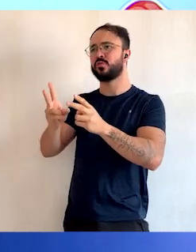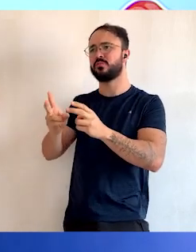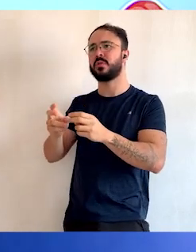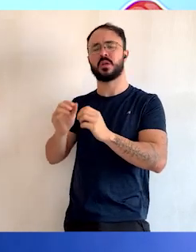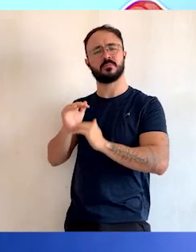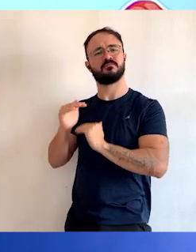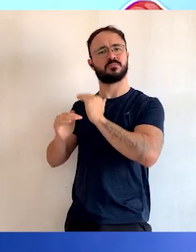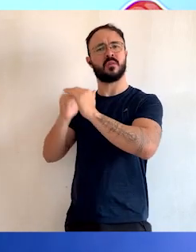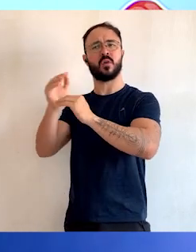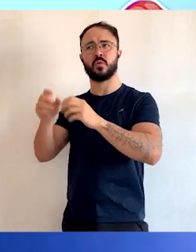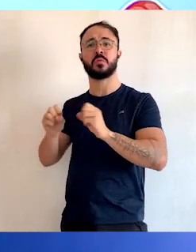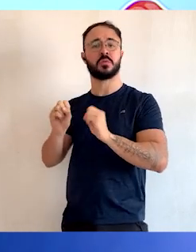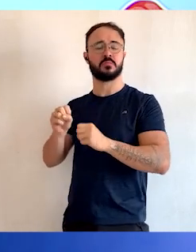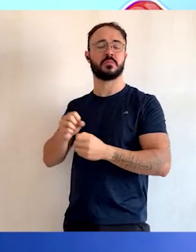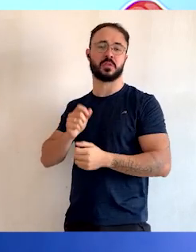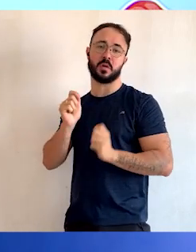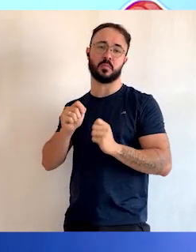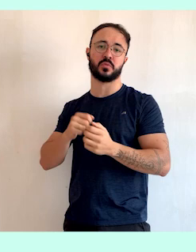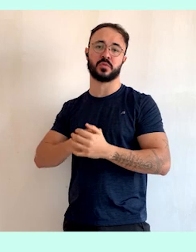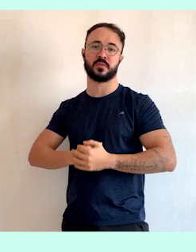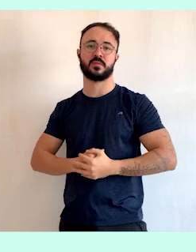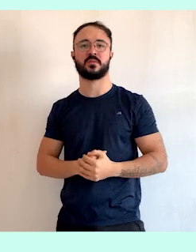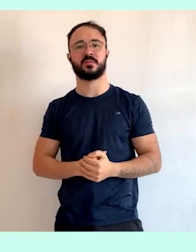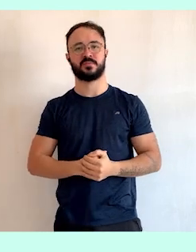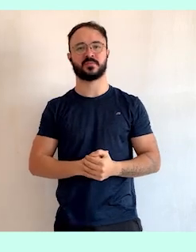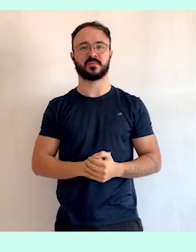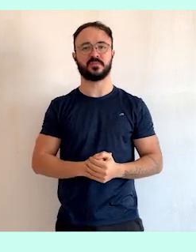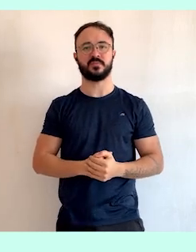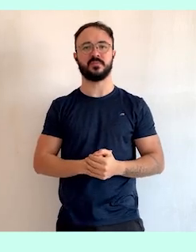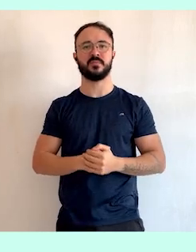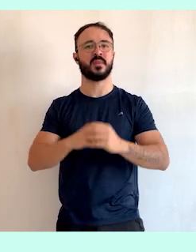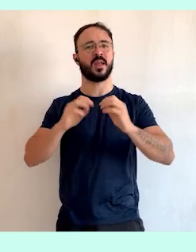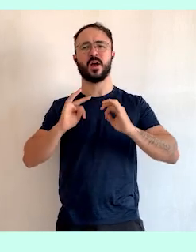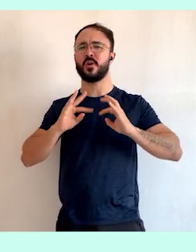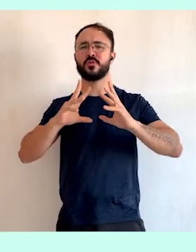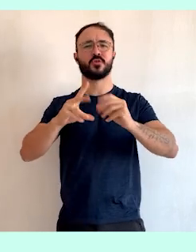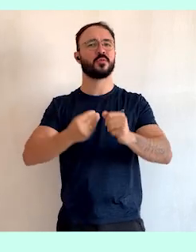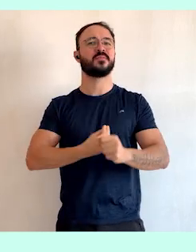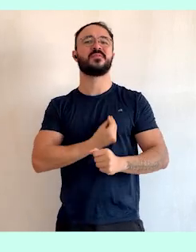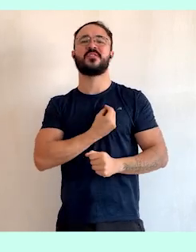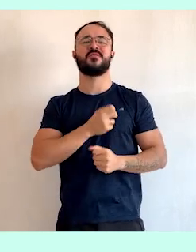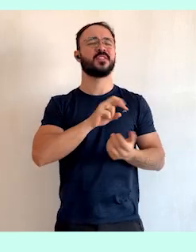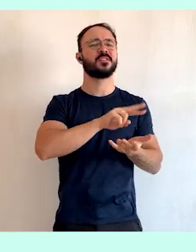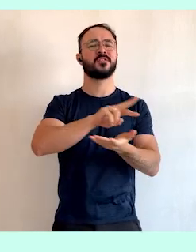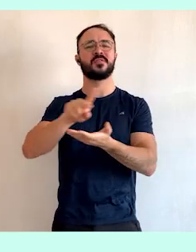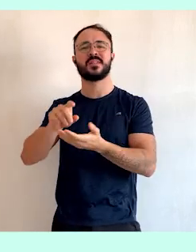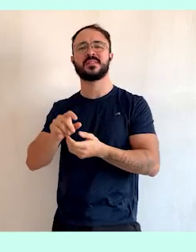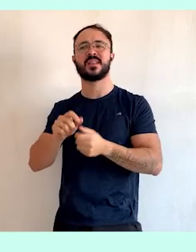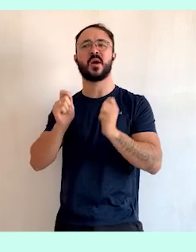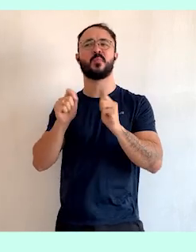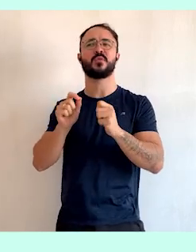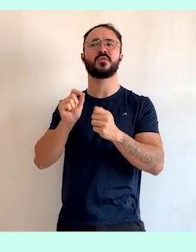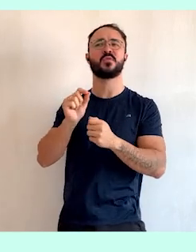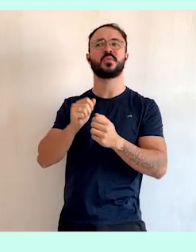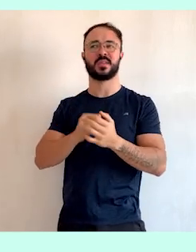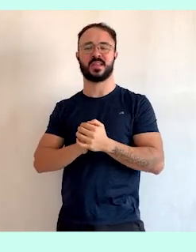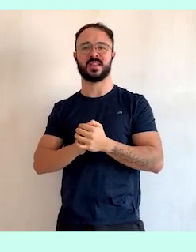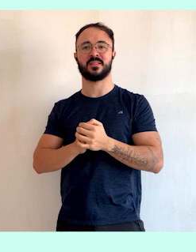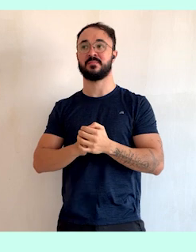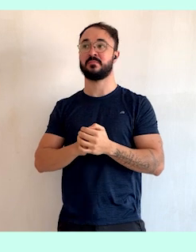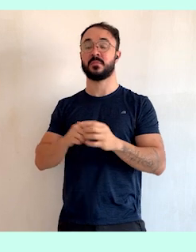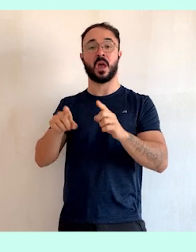nesses ambientes. Todos os seres vivos também têm capacidade reprodutiva.